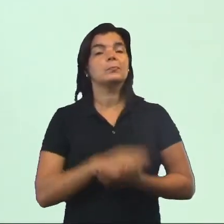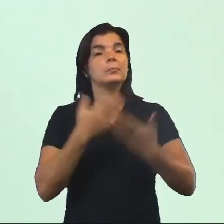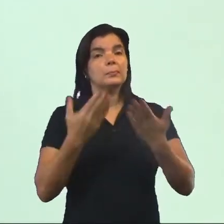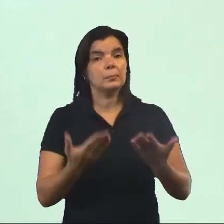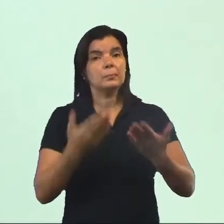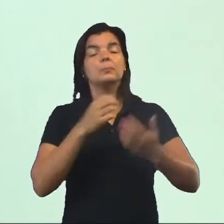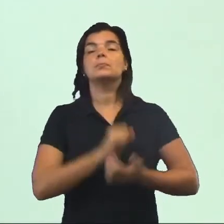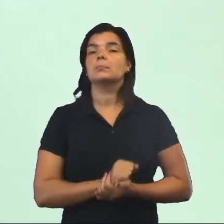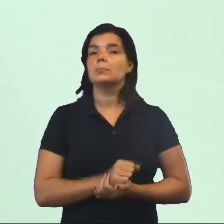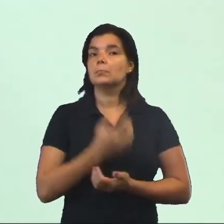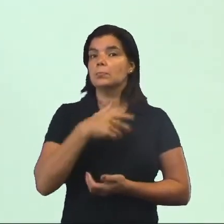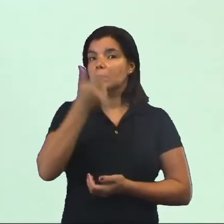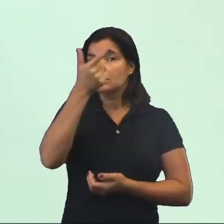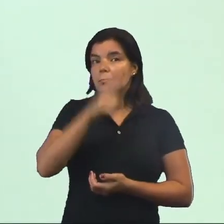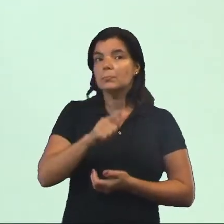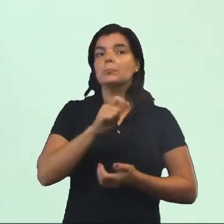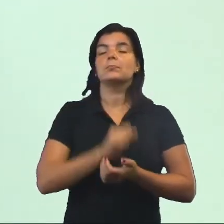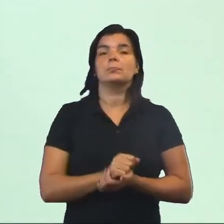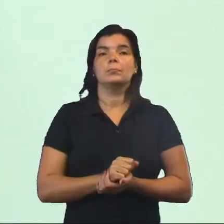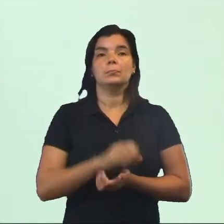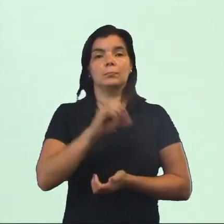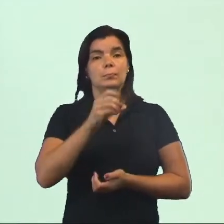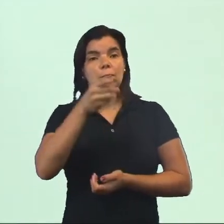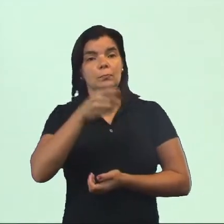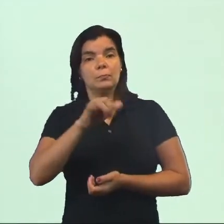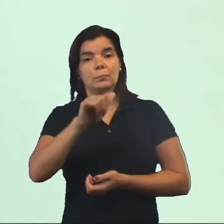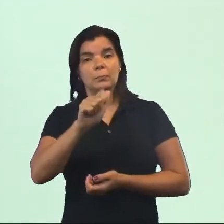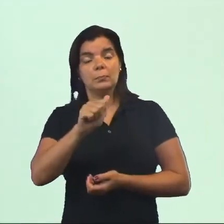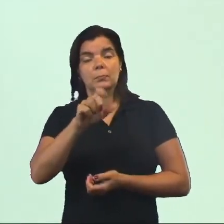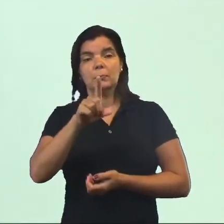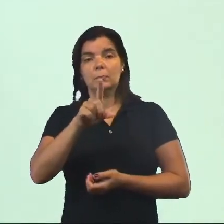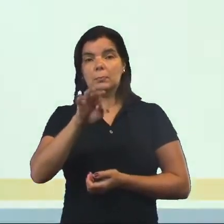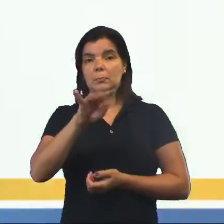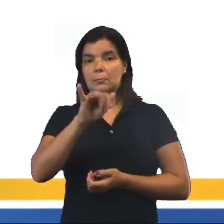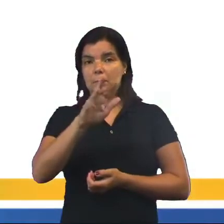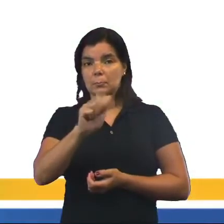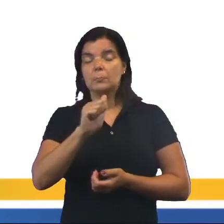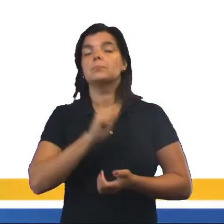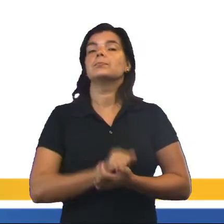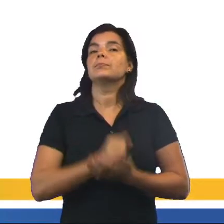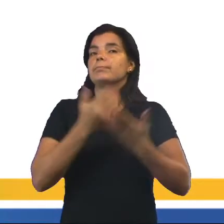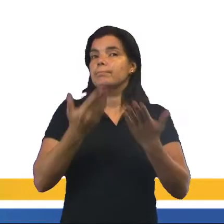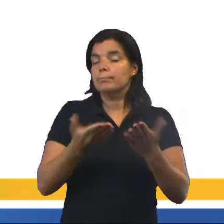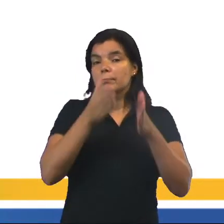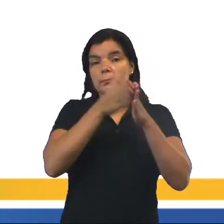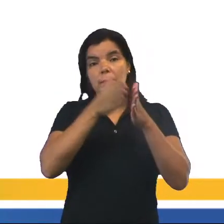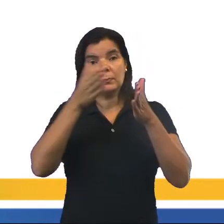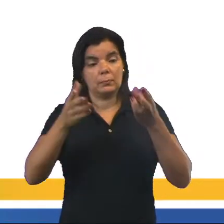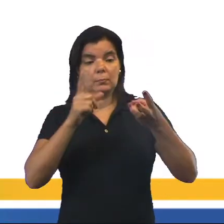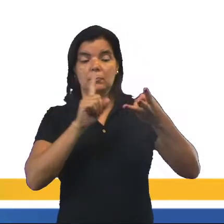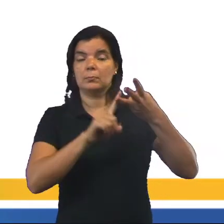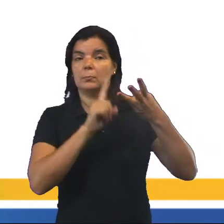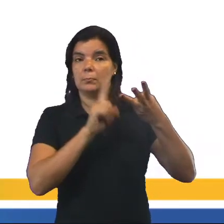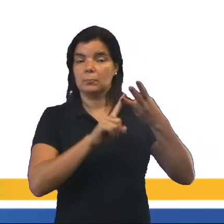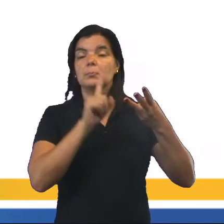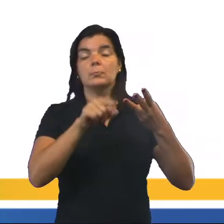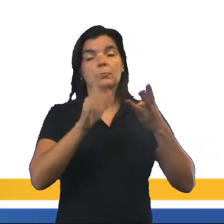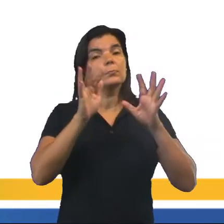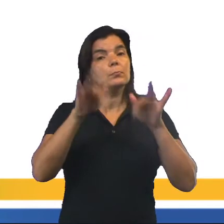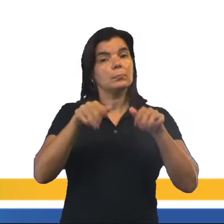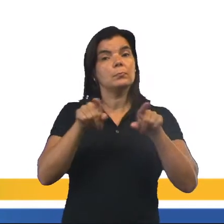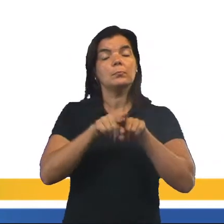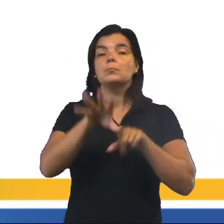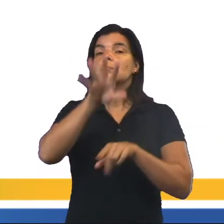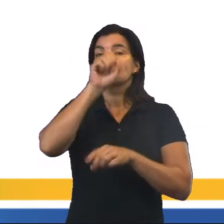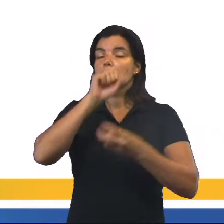Mas, tendem a repetir aí. Fosforilação oxidativa. Essa etapa é a última